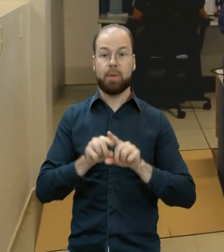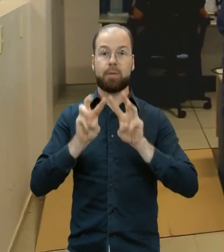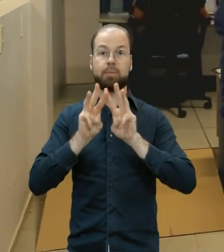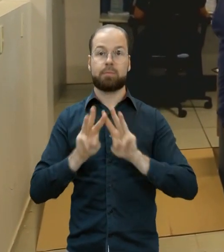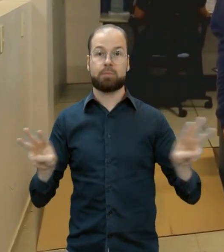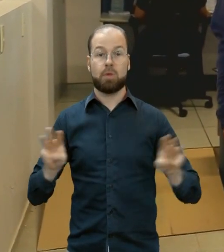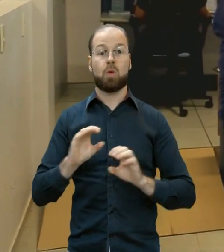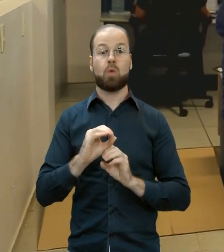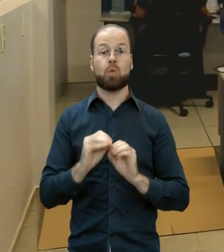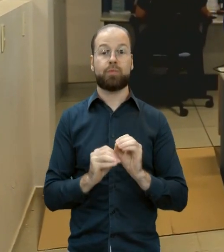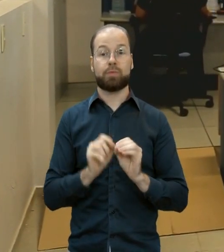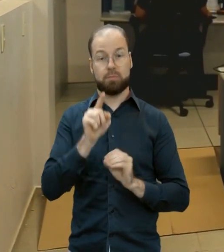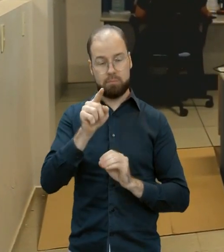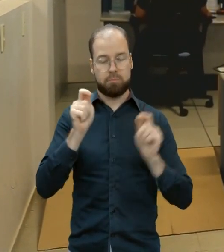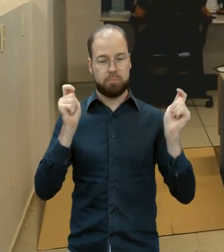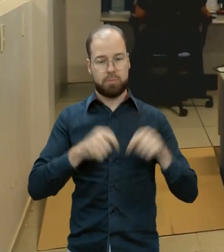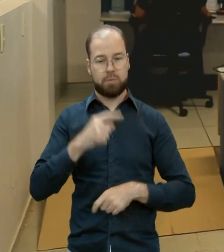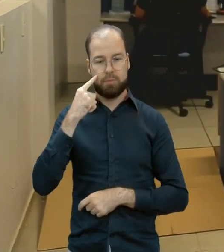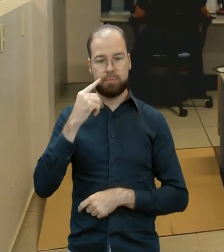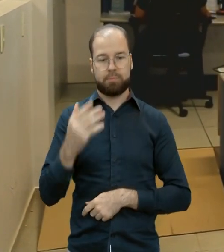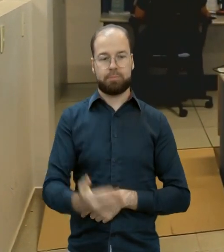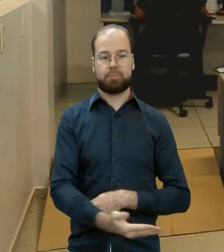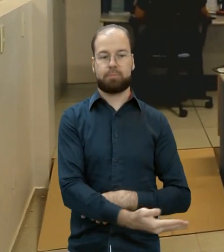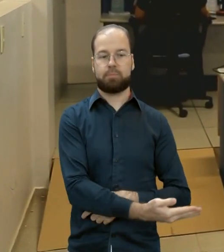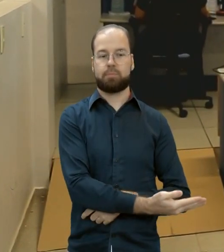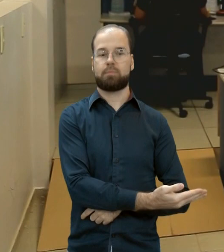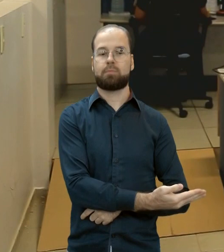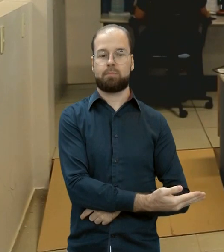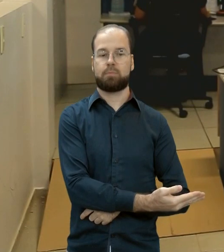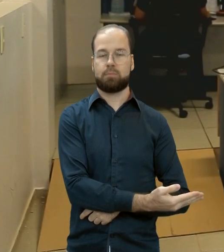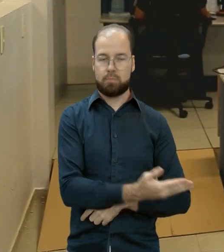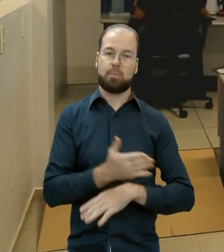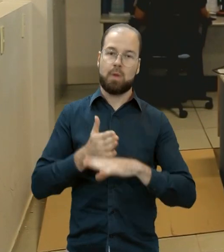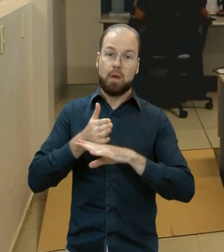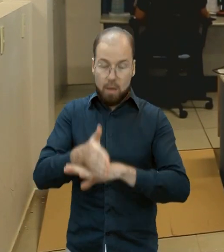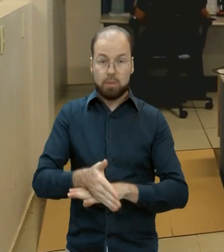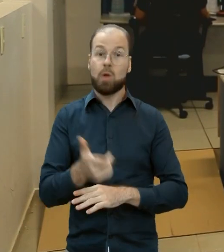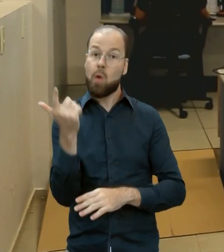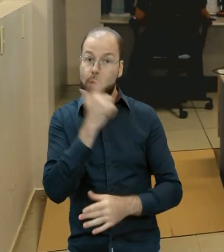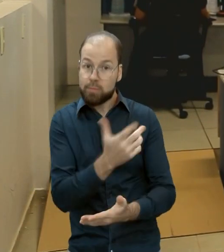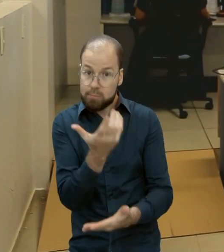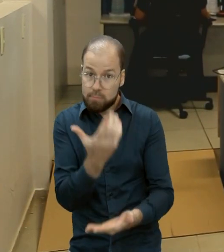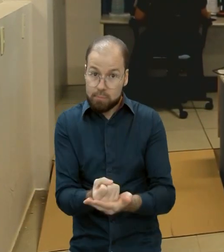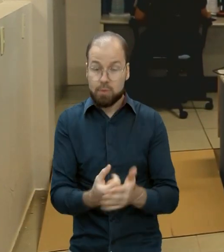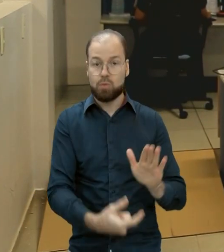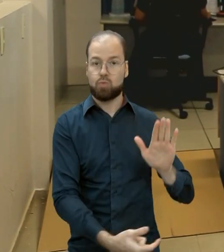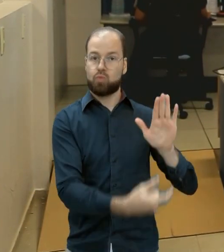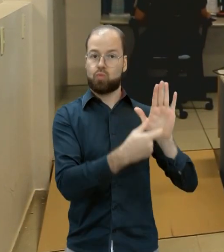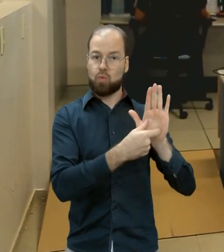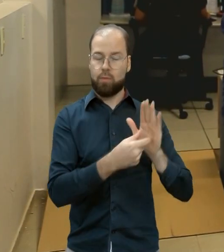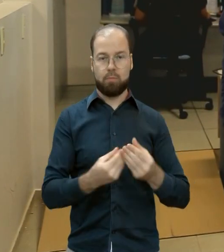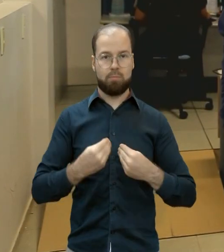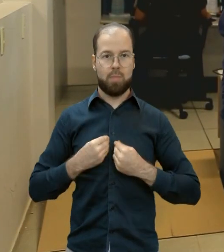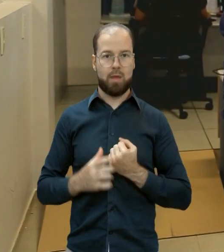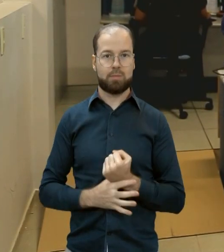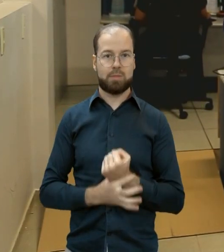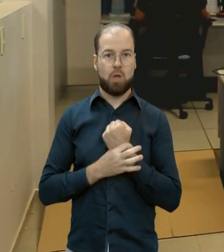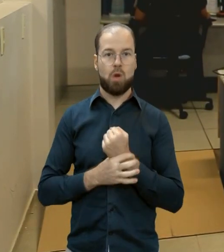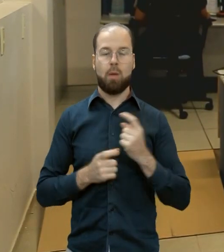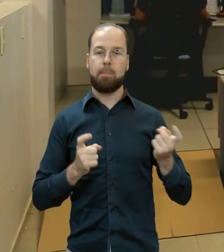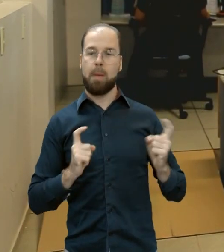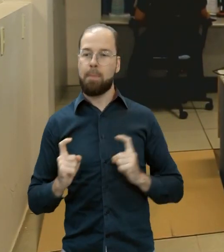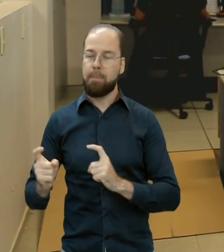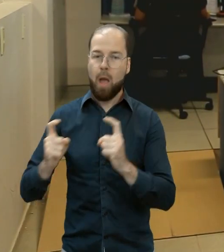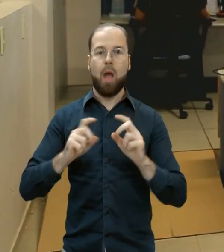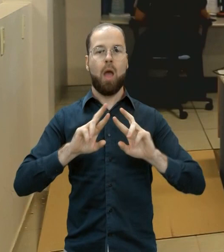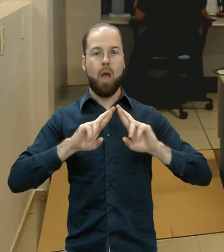UFG para poder ter acesso a esse software que garante a sua segurança durante reuniões, rodas de conversa